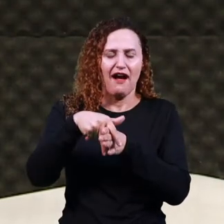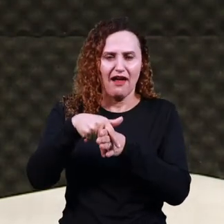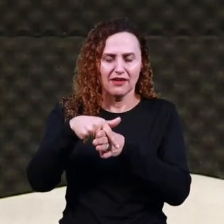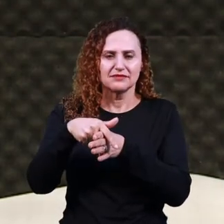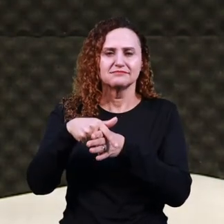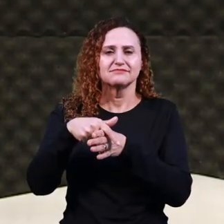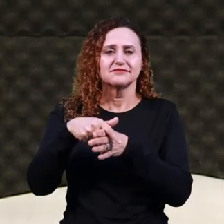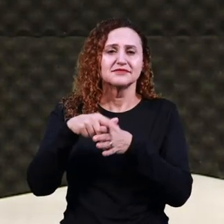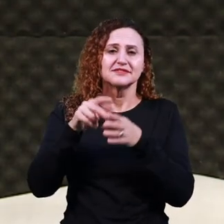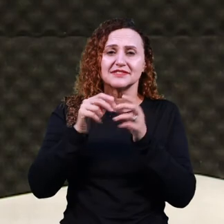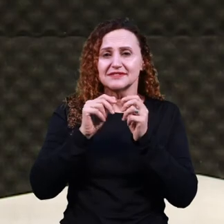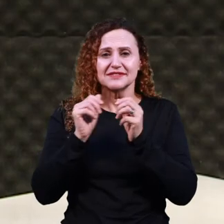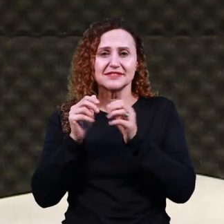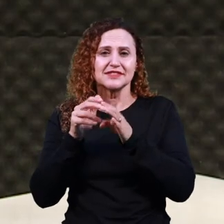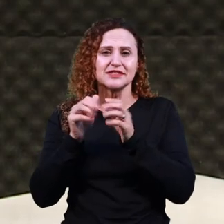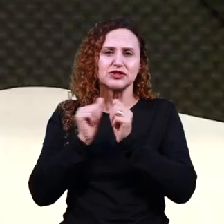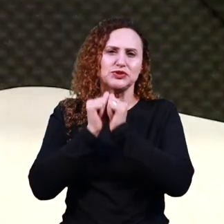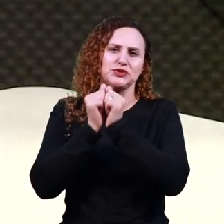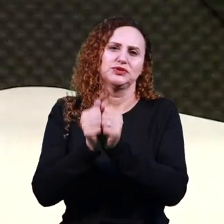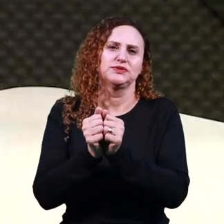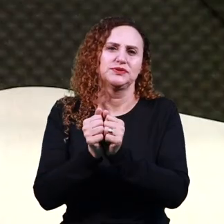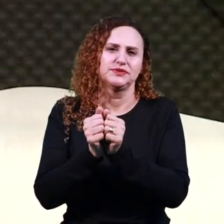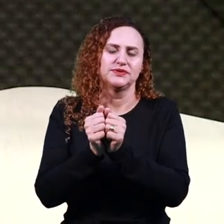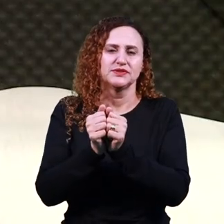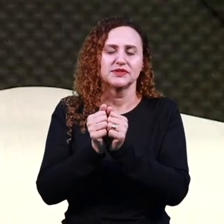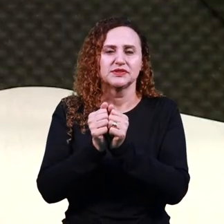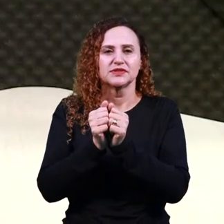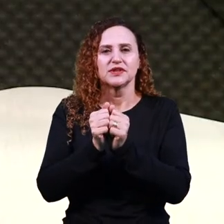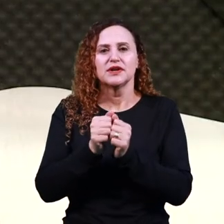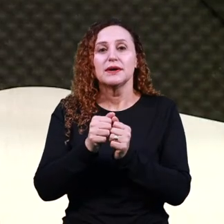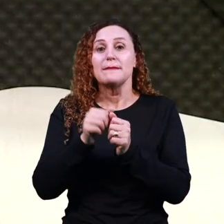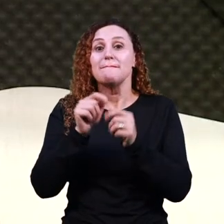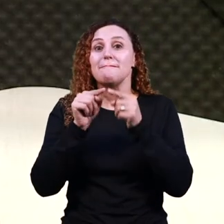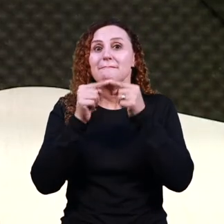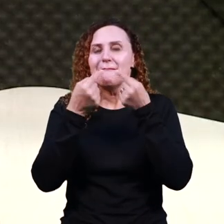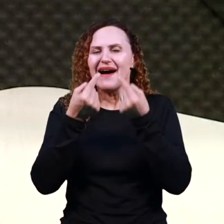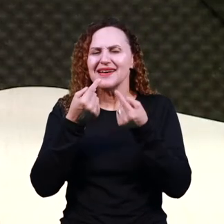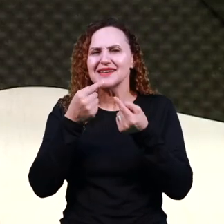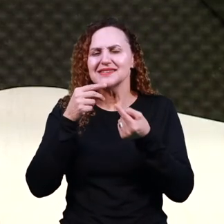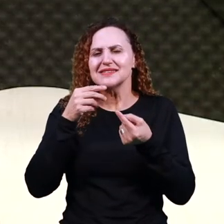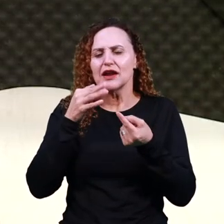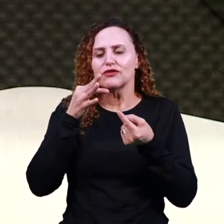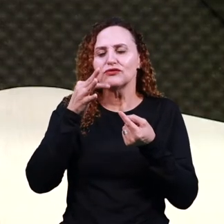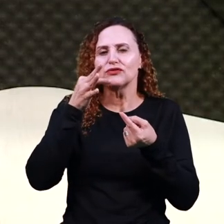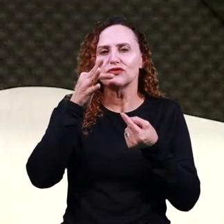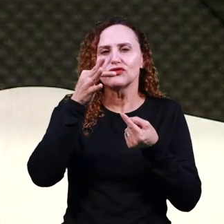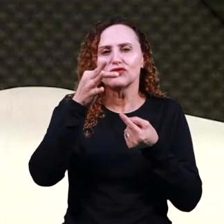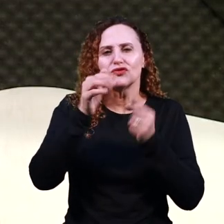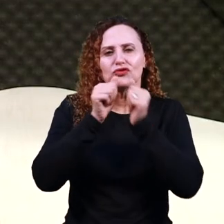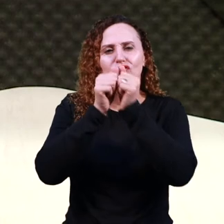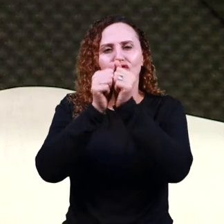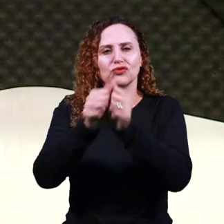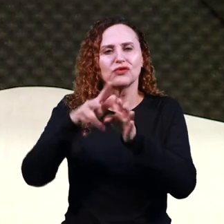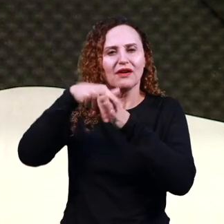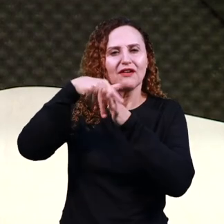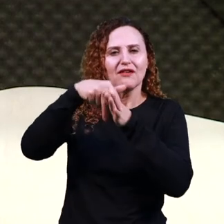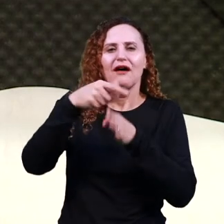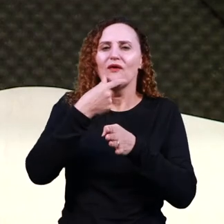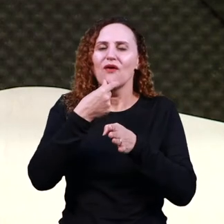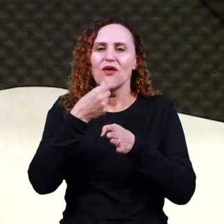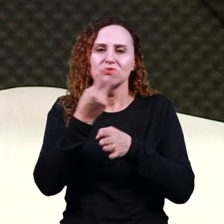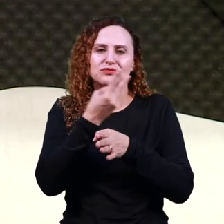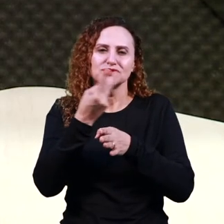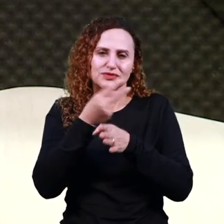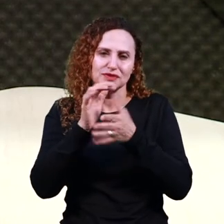levando ela para um amante. E a peça se encerra com os dois cantando Assim São as Coisas.